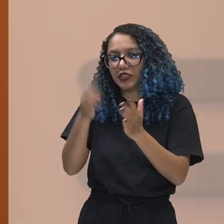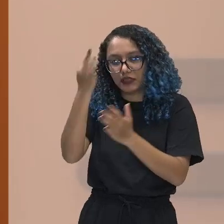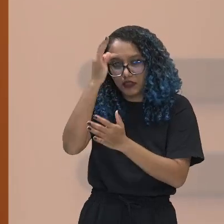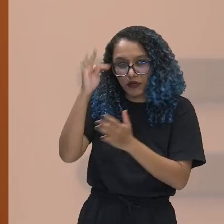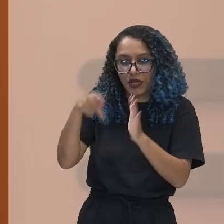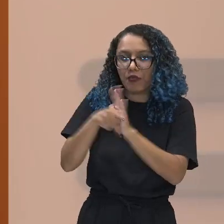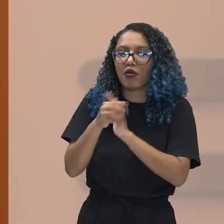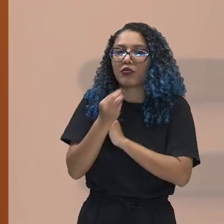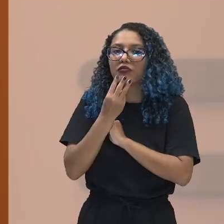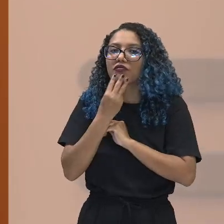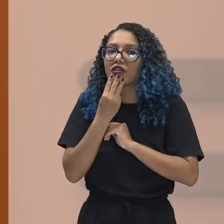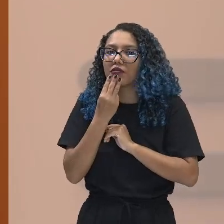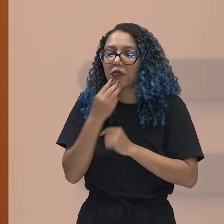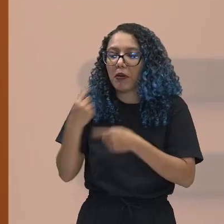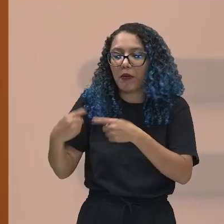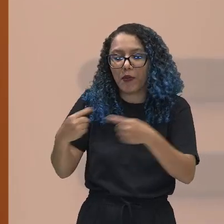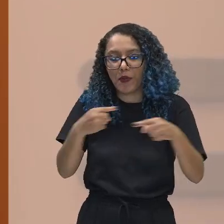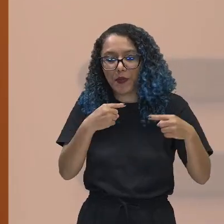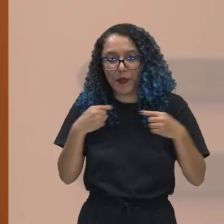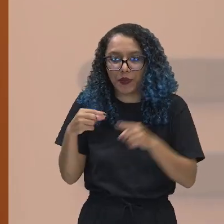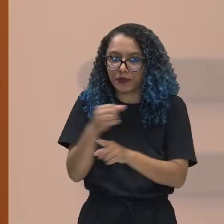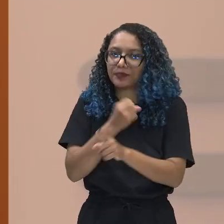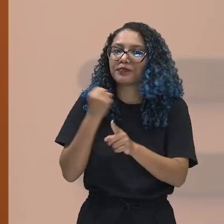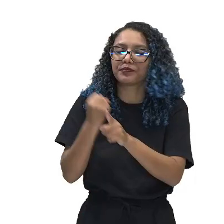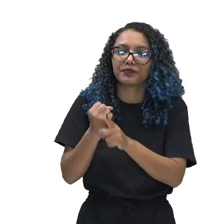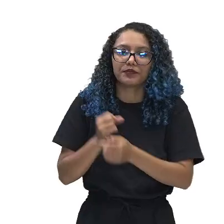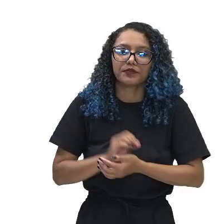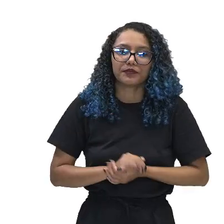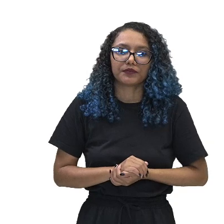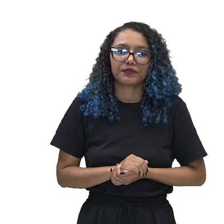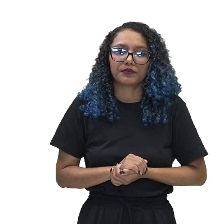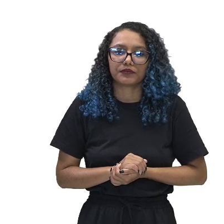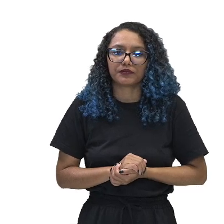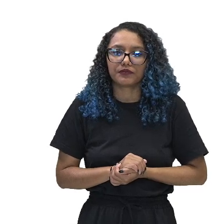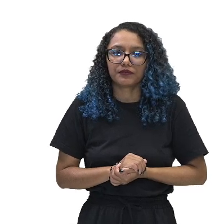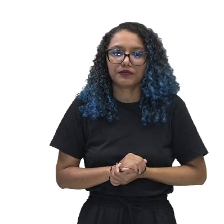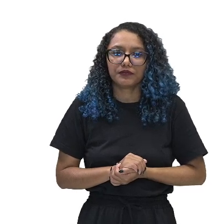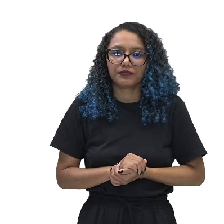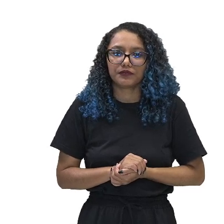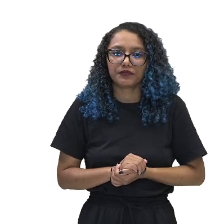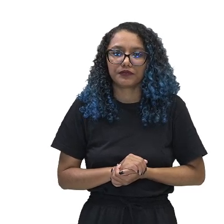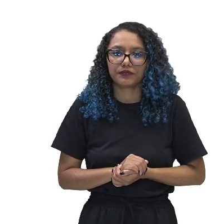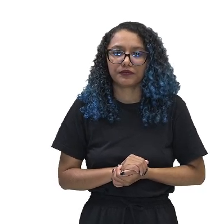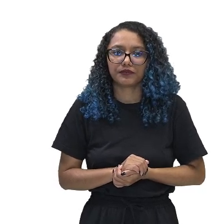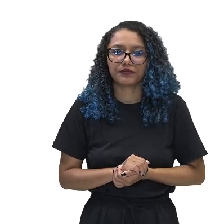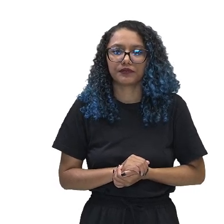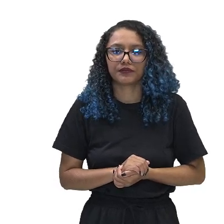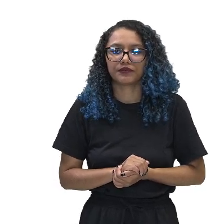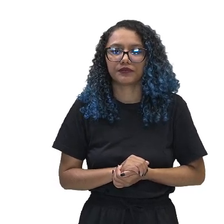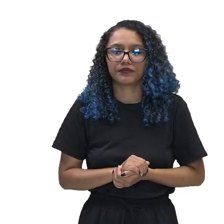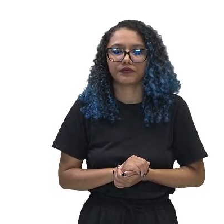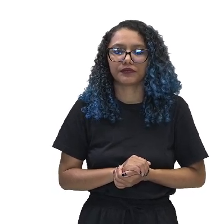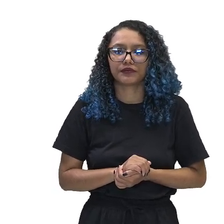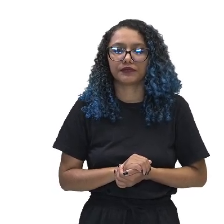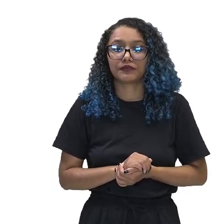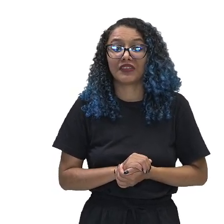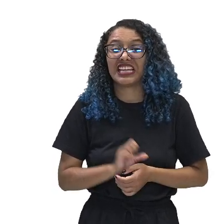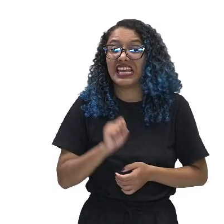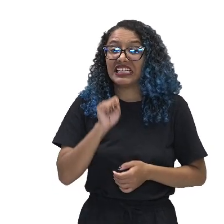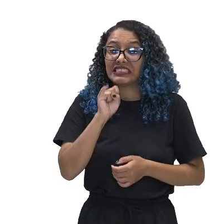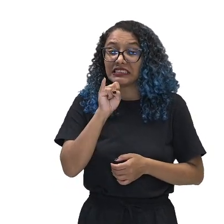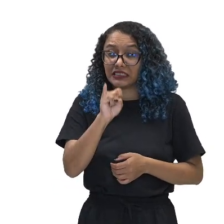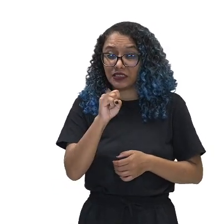discussão sociológica. Muito bem, vamos lá. Ainda que o país em